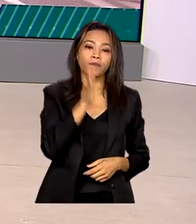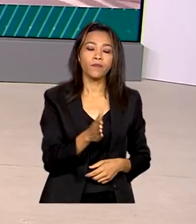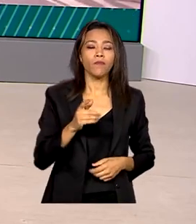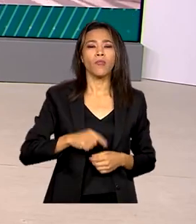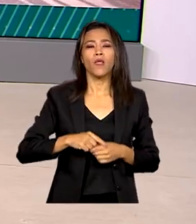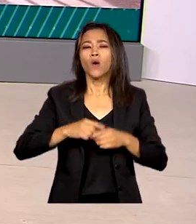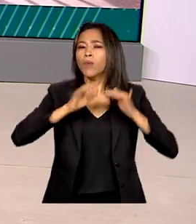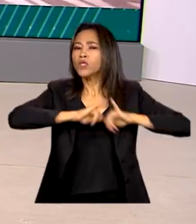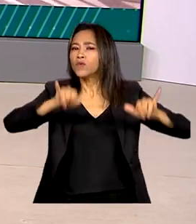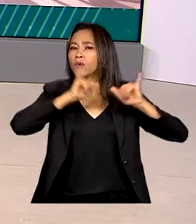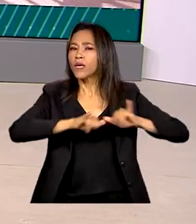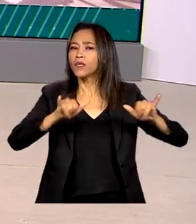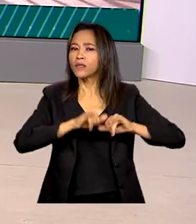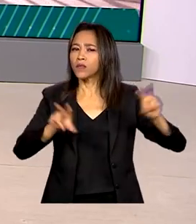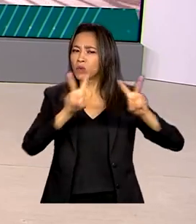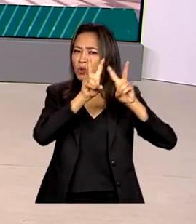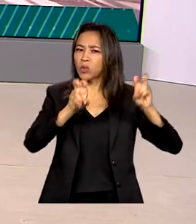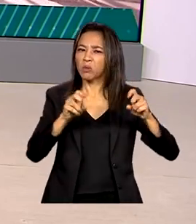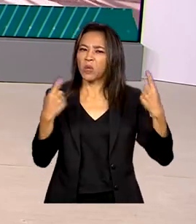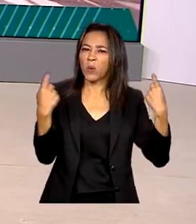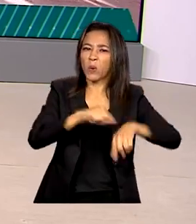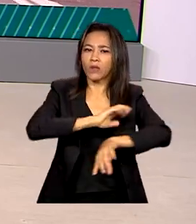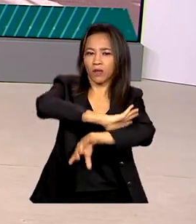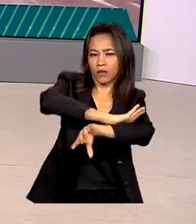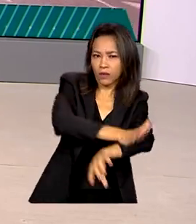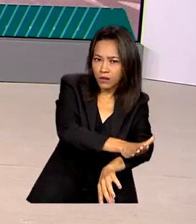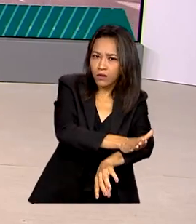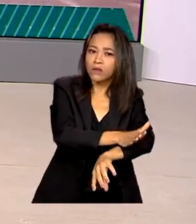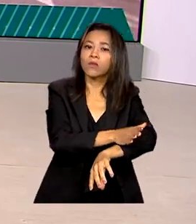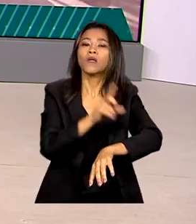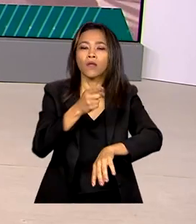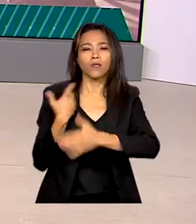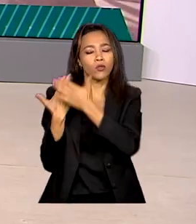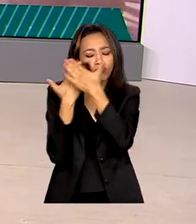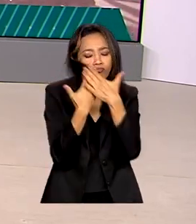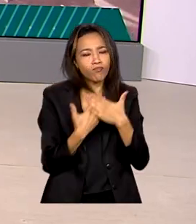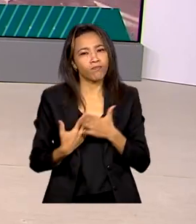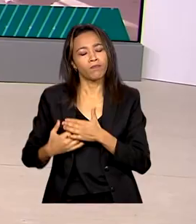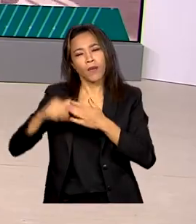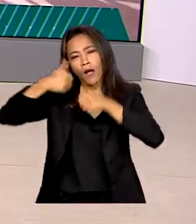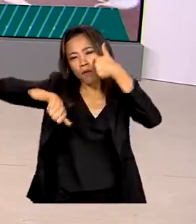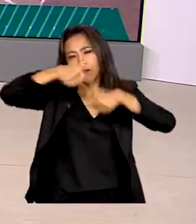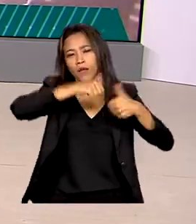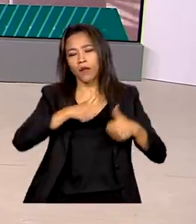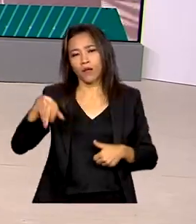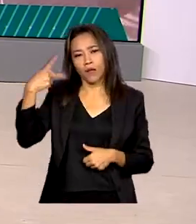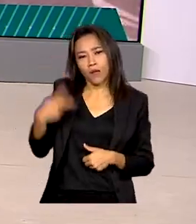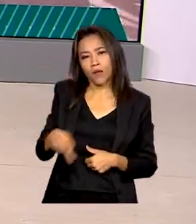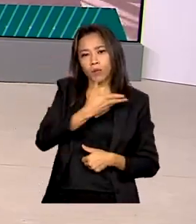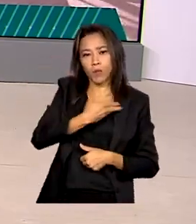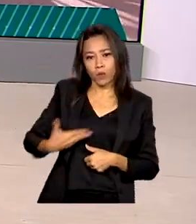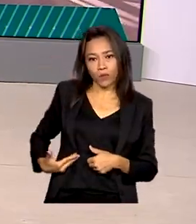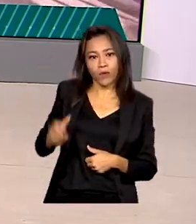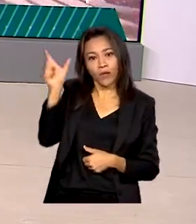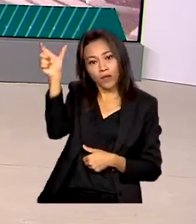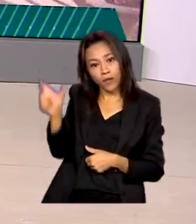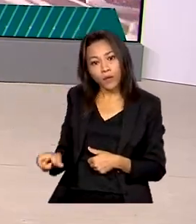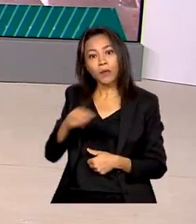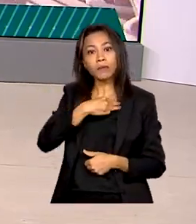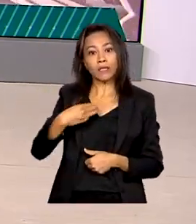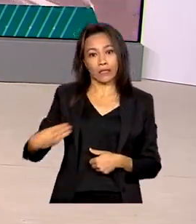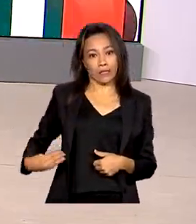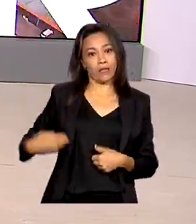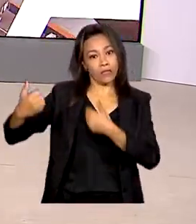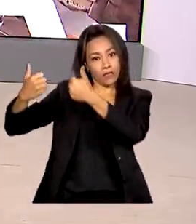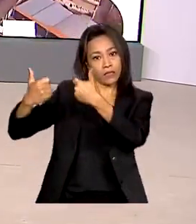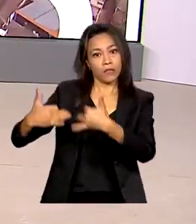de comunicação antirracista está sendo estudada pelo governo. A ministra da Igualdade Racial, Aniele Franco, falou sobre o